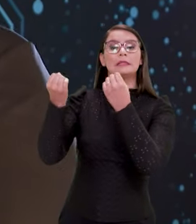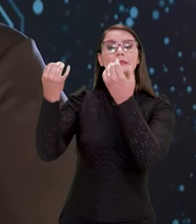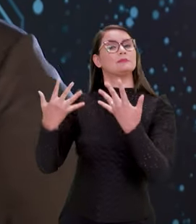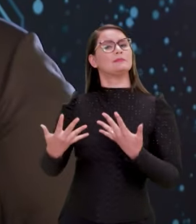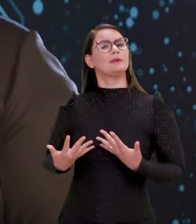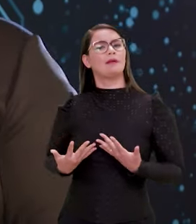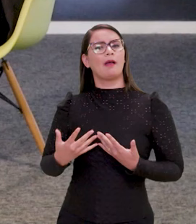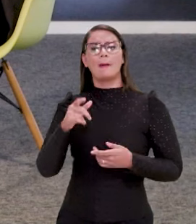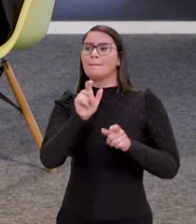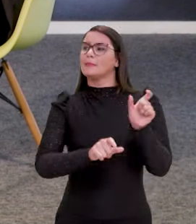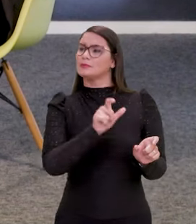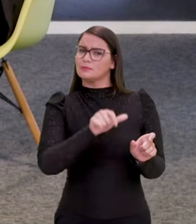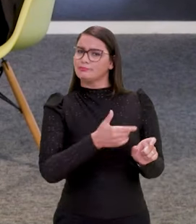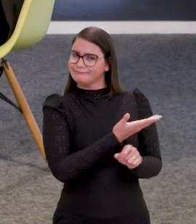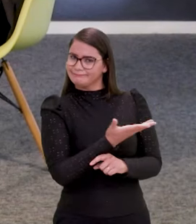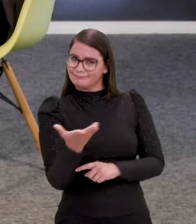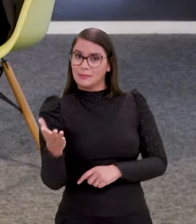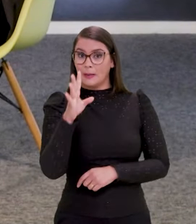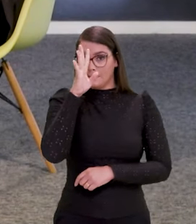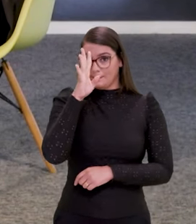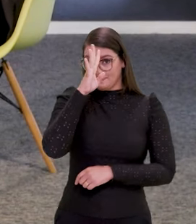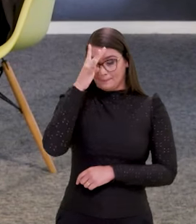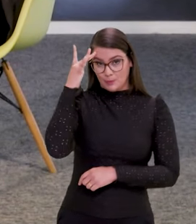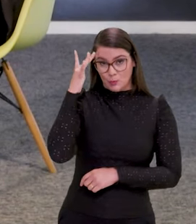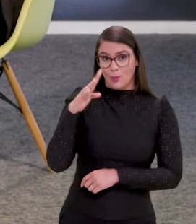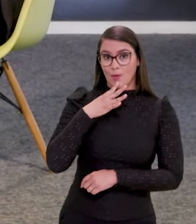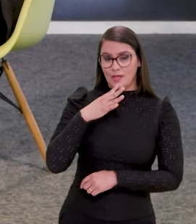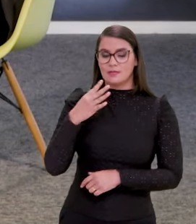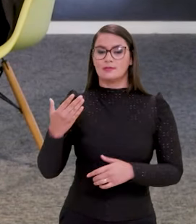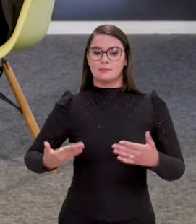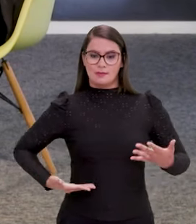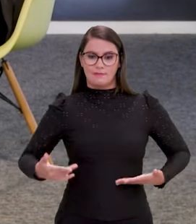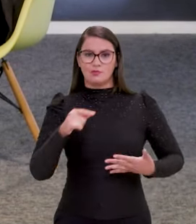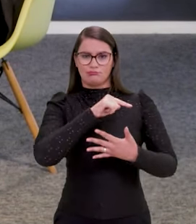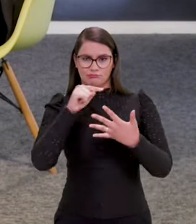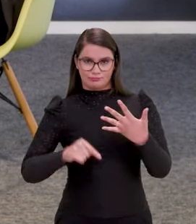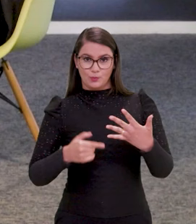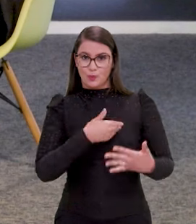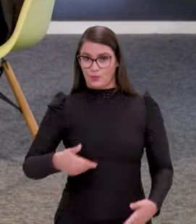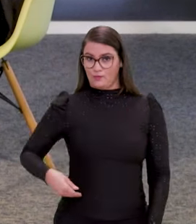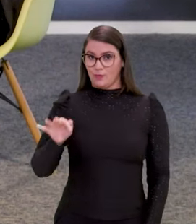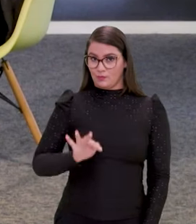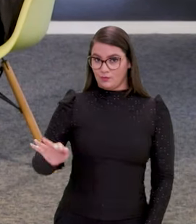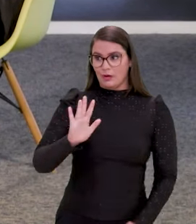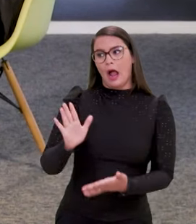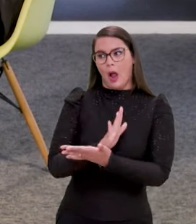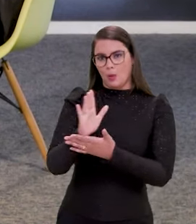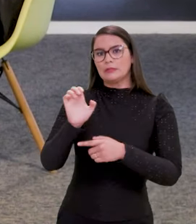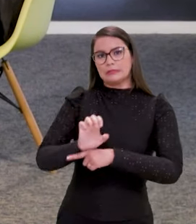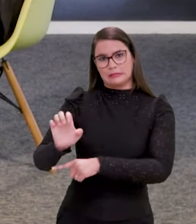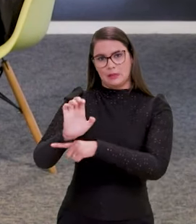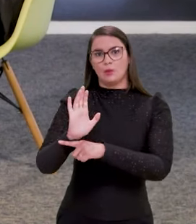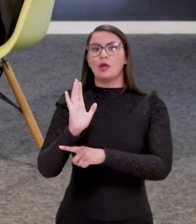explique para o cidadão. Muita gente já conhece que todos os serviços do governo federal, vamos dizer assim, e boa parte dos estaduais